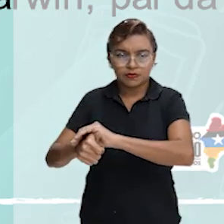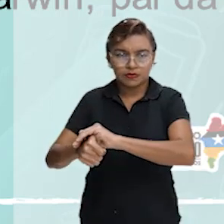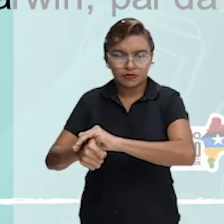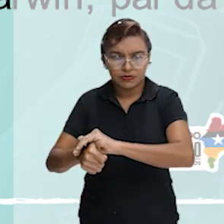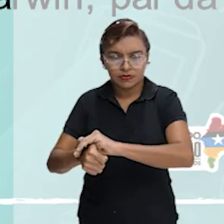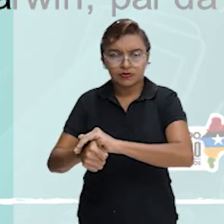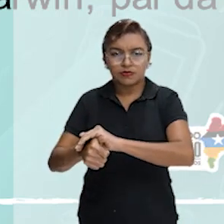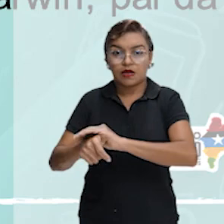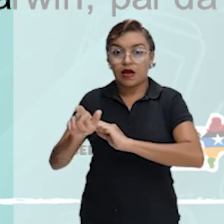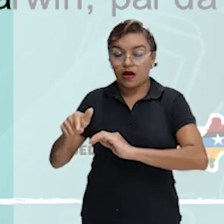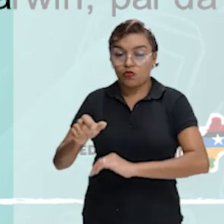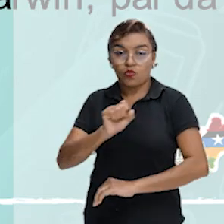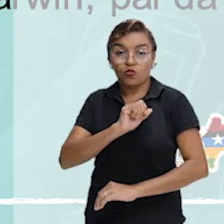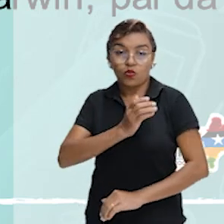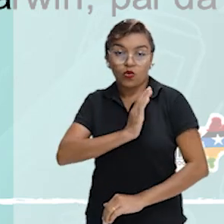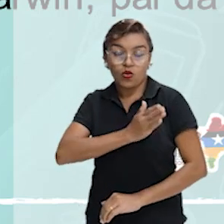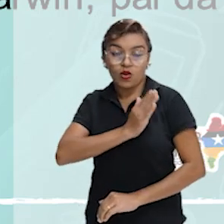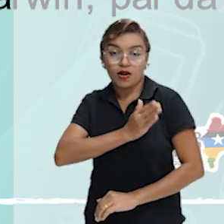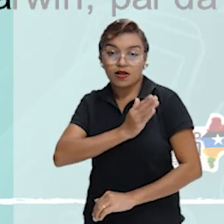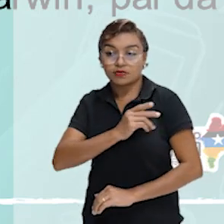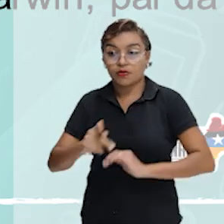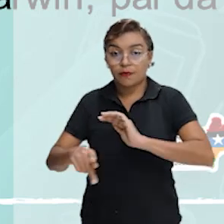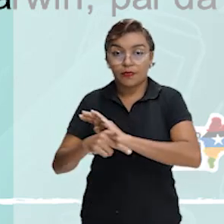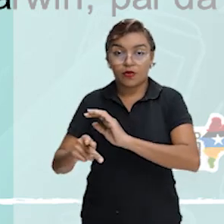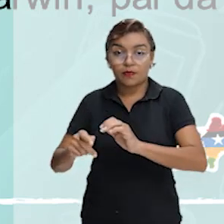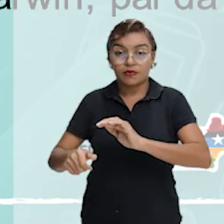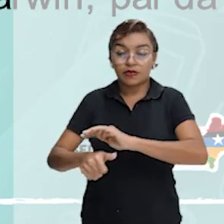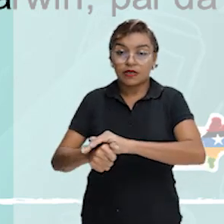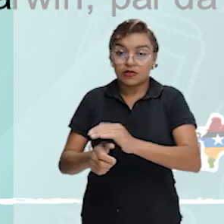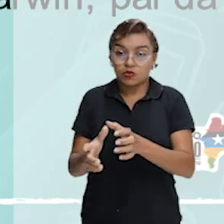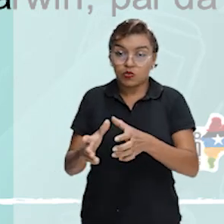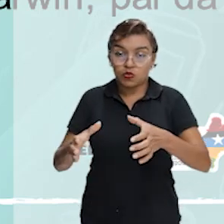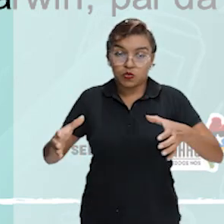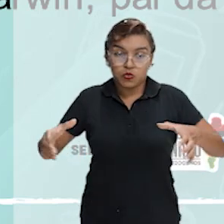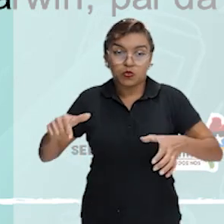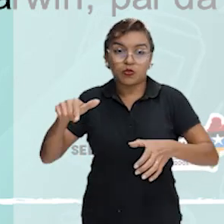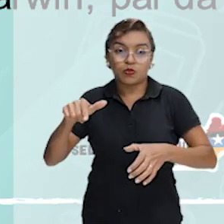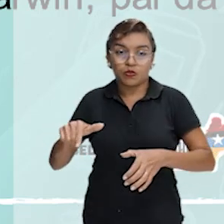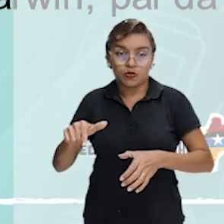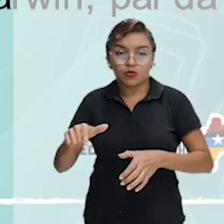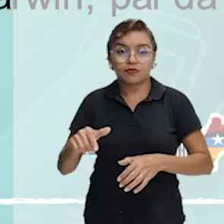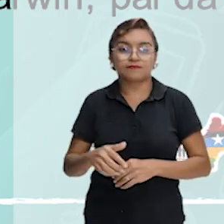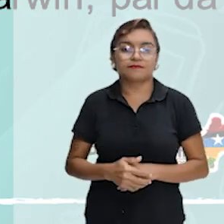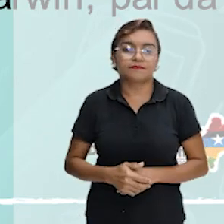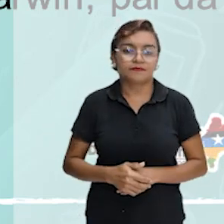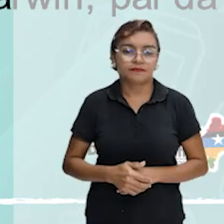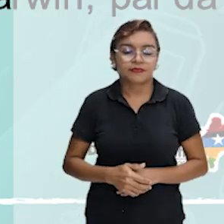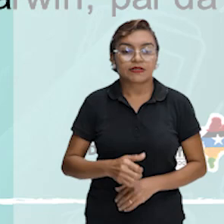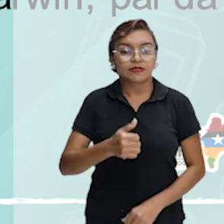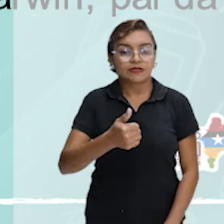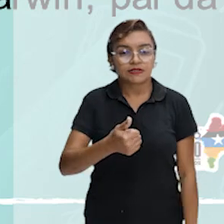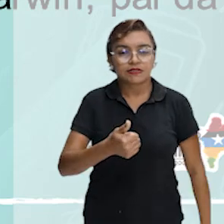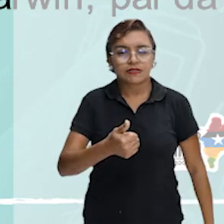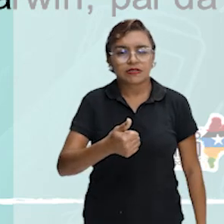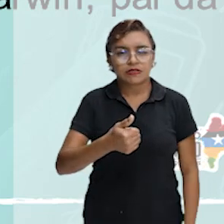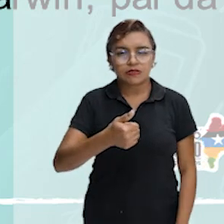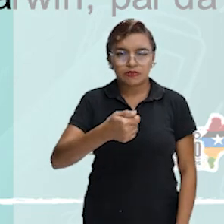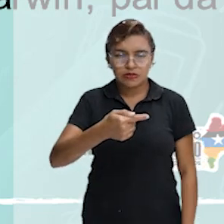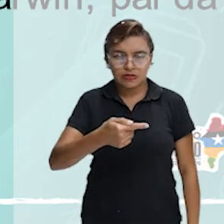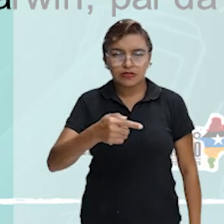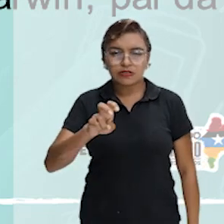das Galápagos, com perto de 180 quilos, batera por 175 anos.